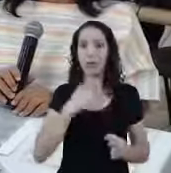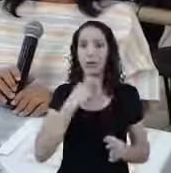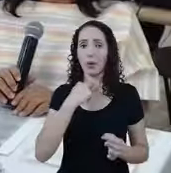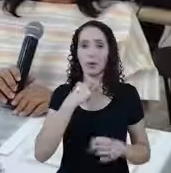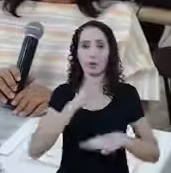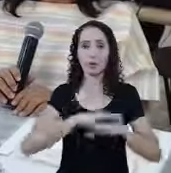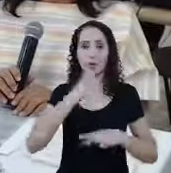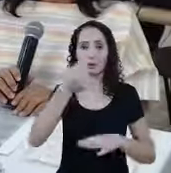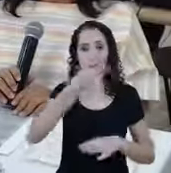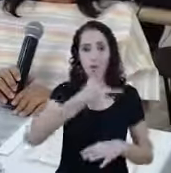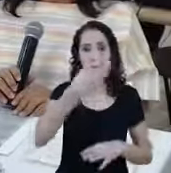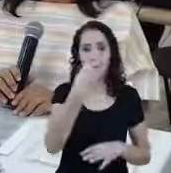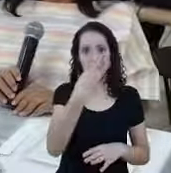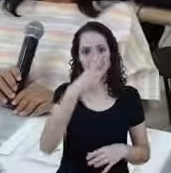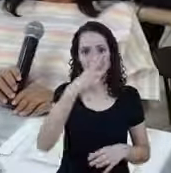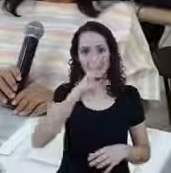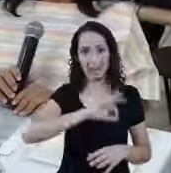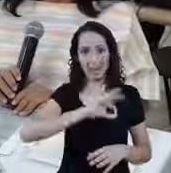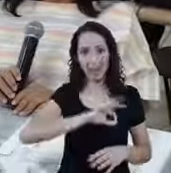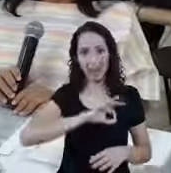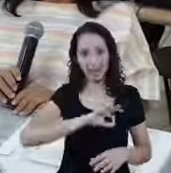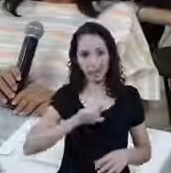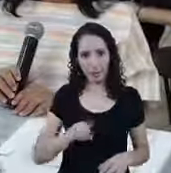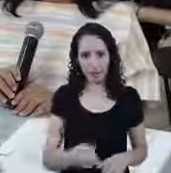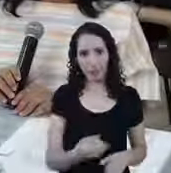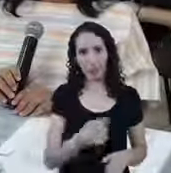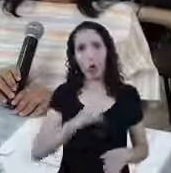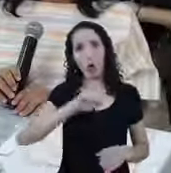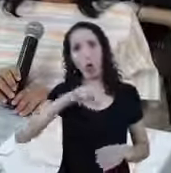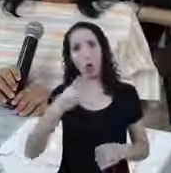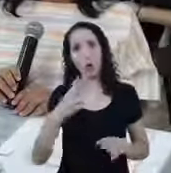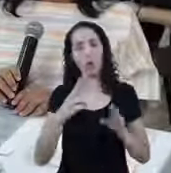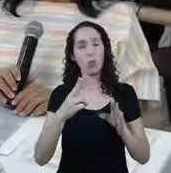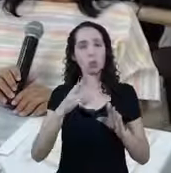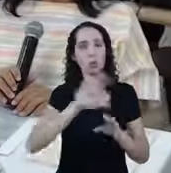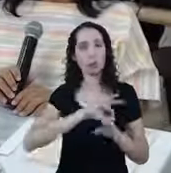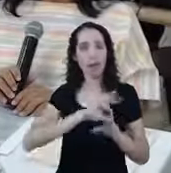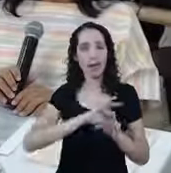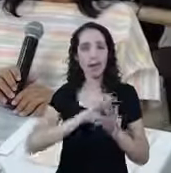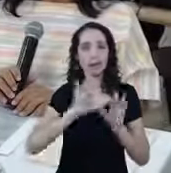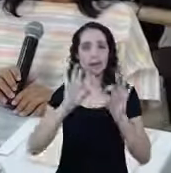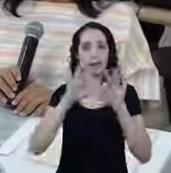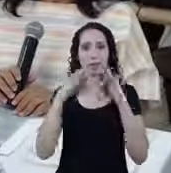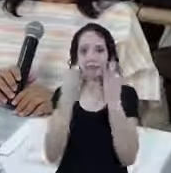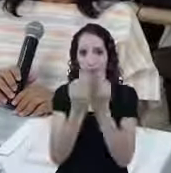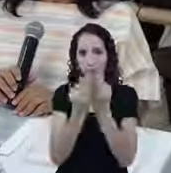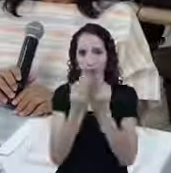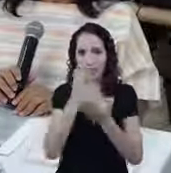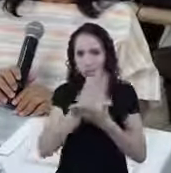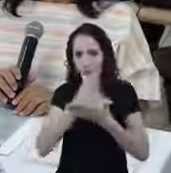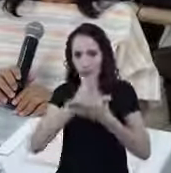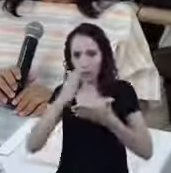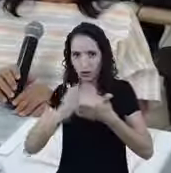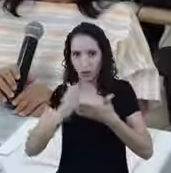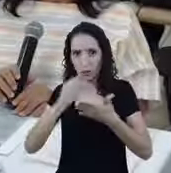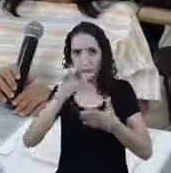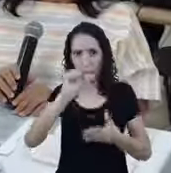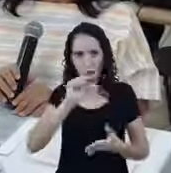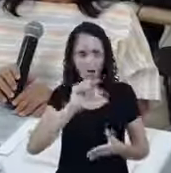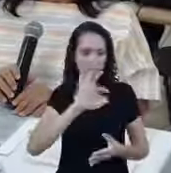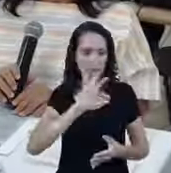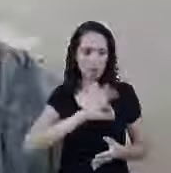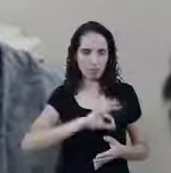mínimos E a renda per capita Que é a renda total Da família Dividida pelo número De membros Não ultrapasse Meio salário mínimo Ah ok